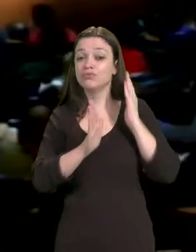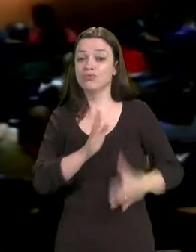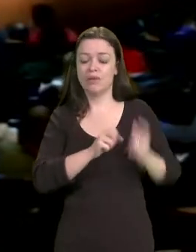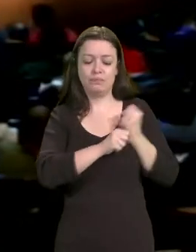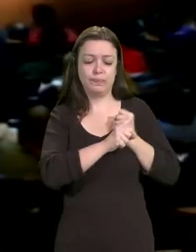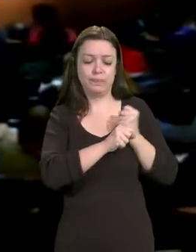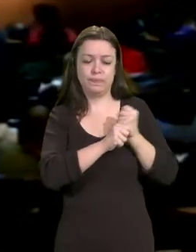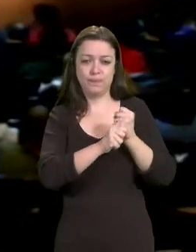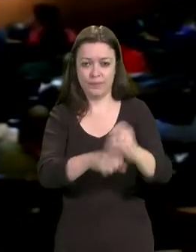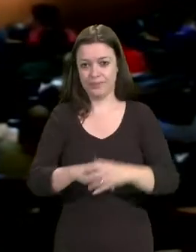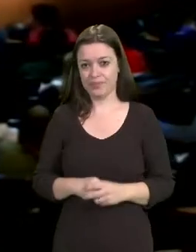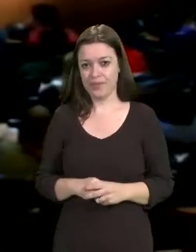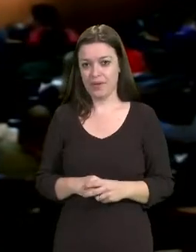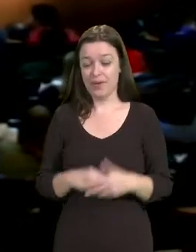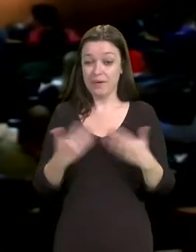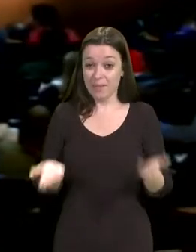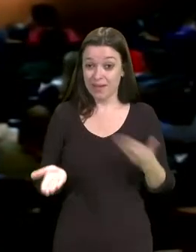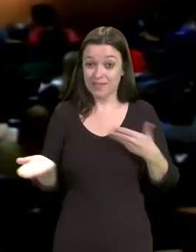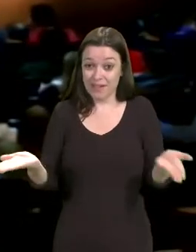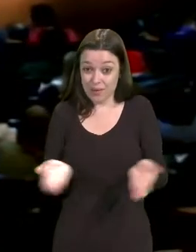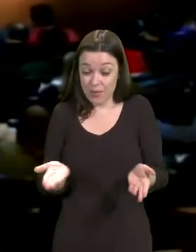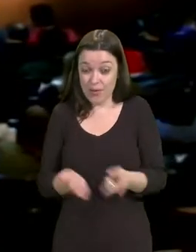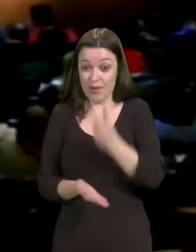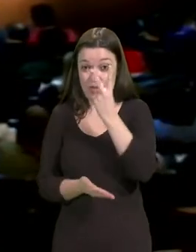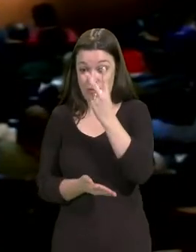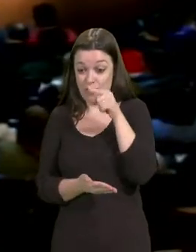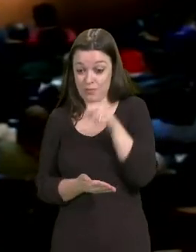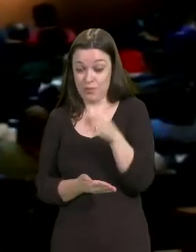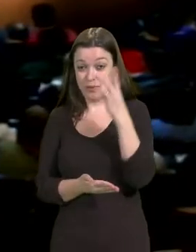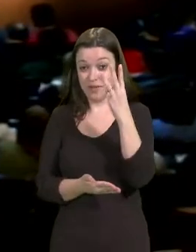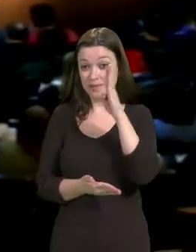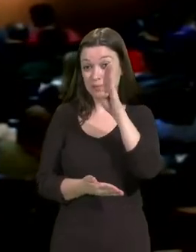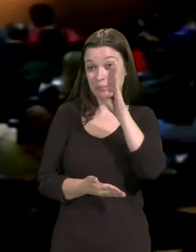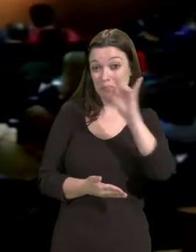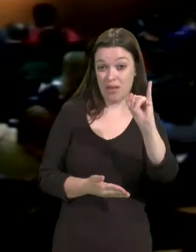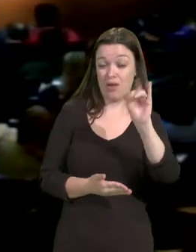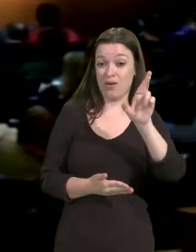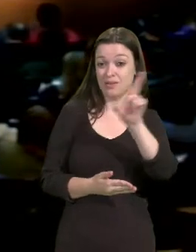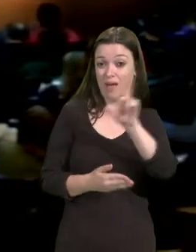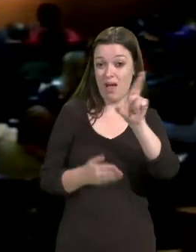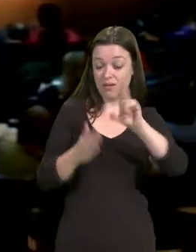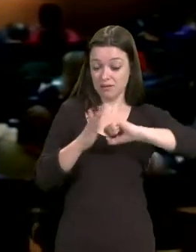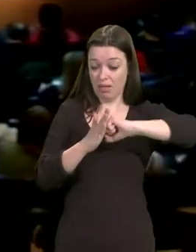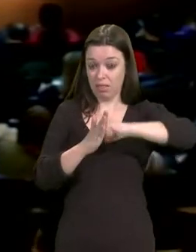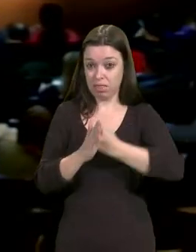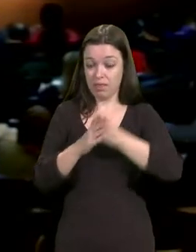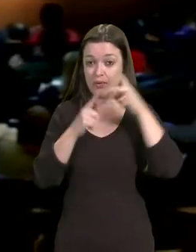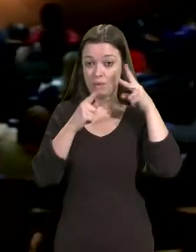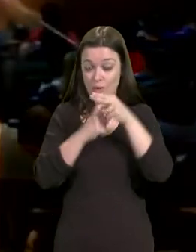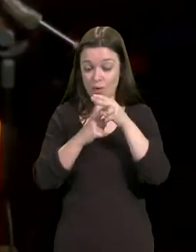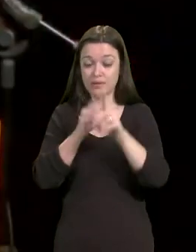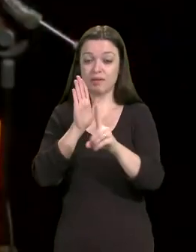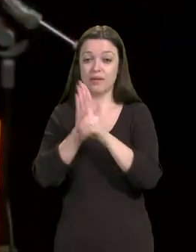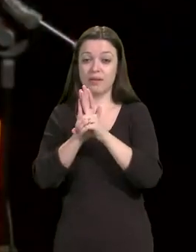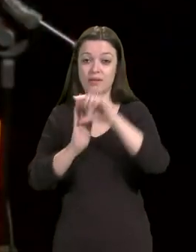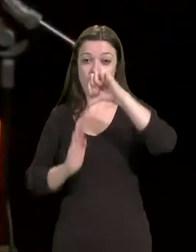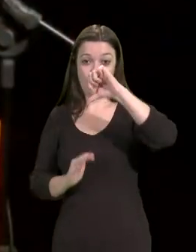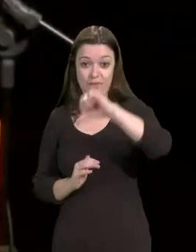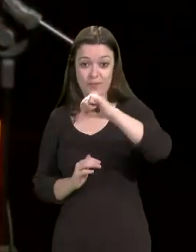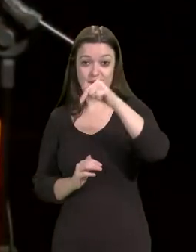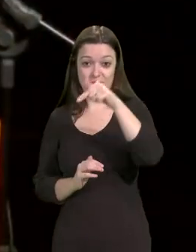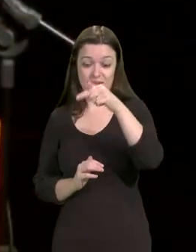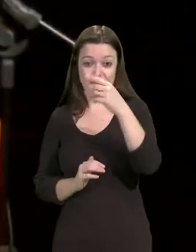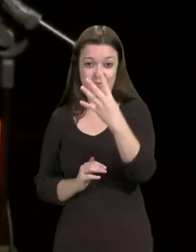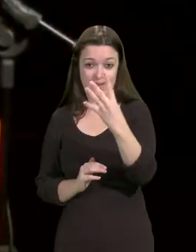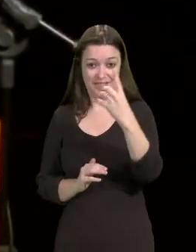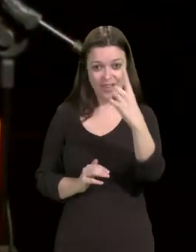recente corte de 2,13 bilhões de reais, promovidos pelo Decreto 9.741,